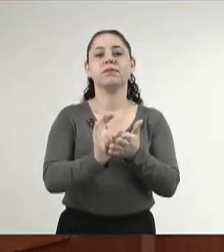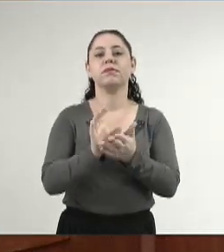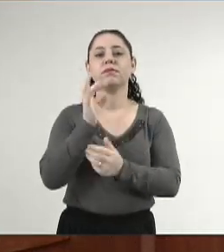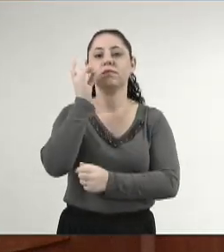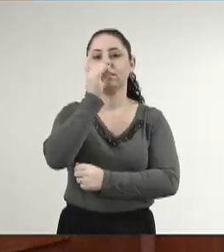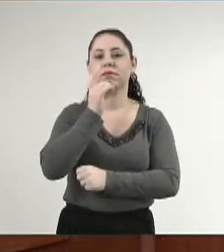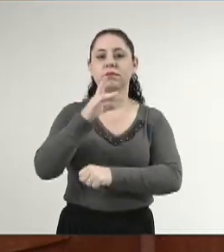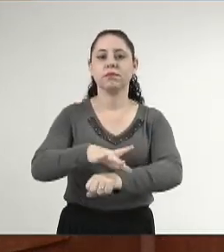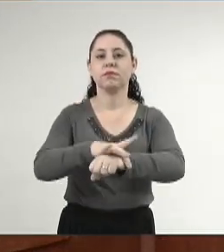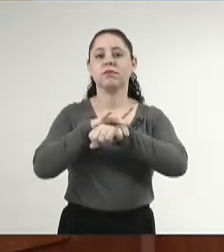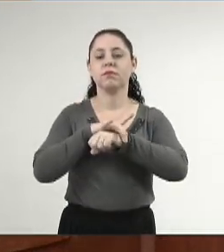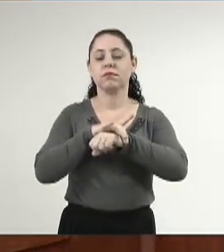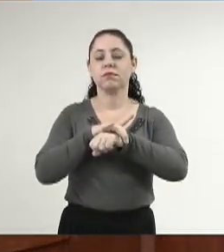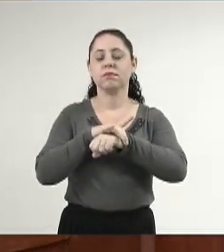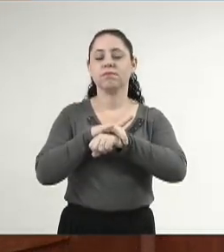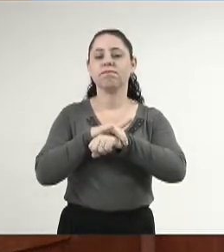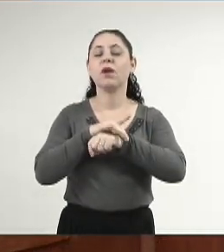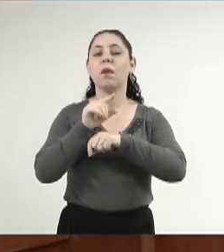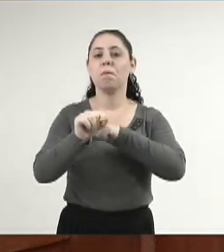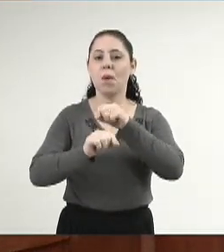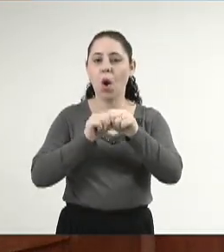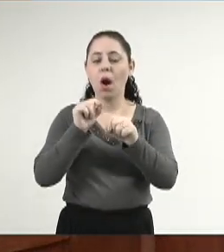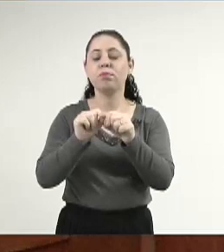em defesa do cooperativismo.